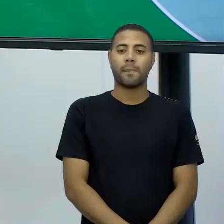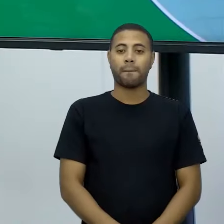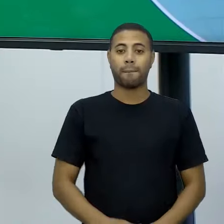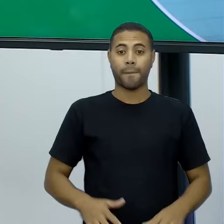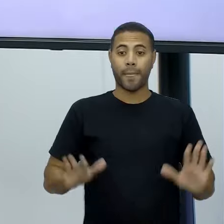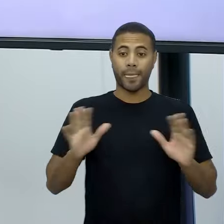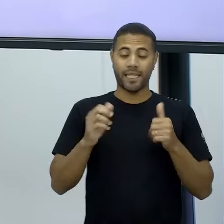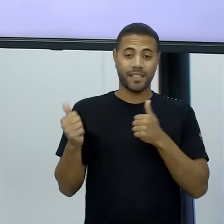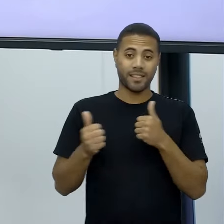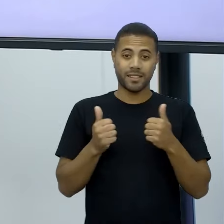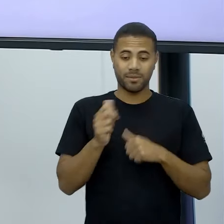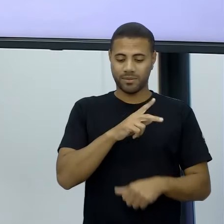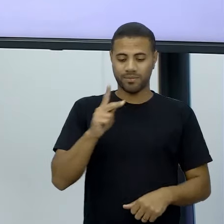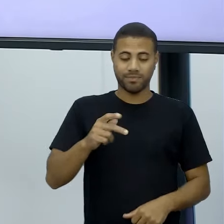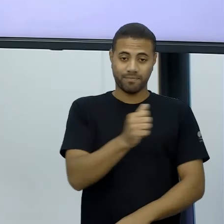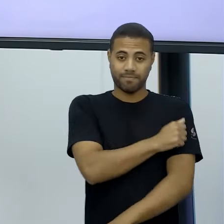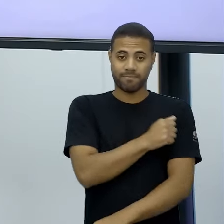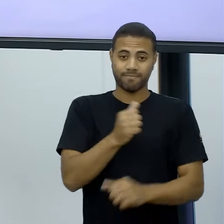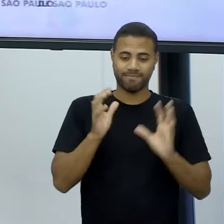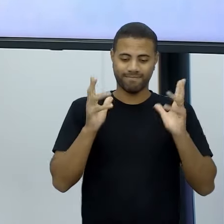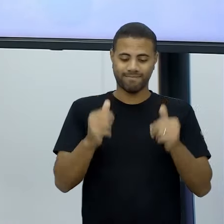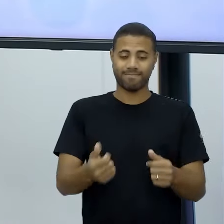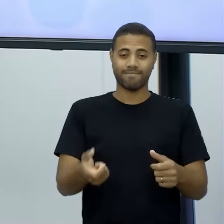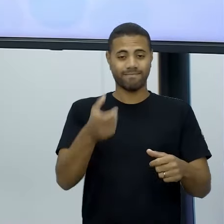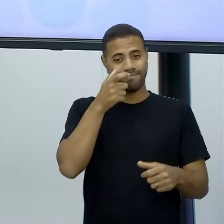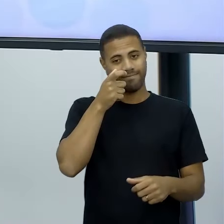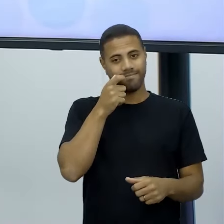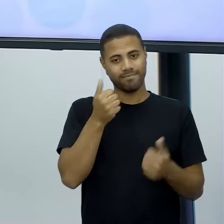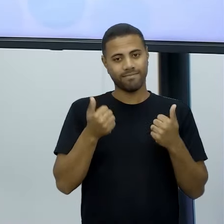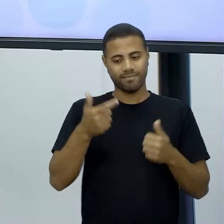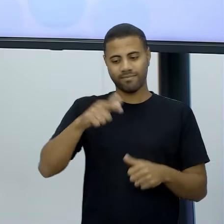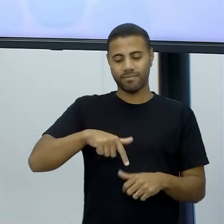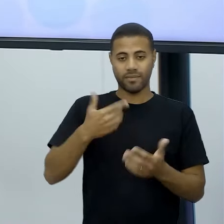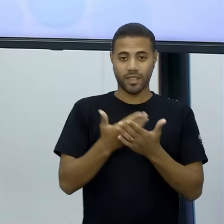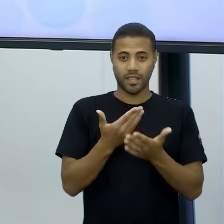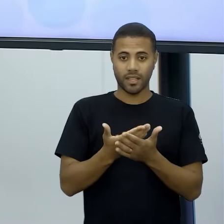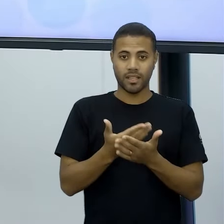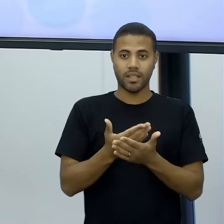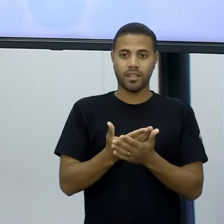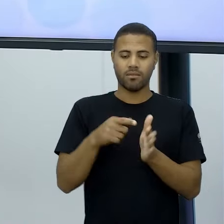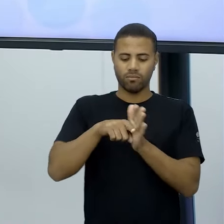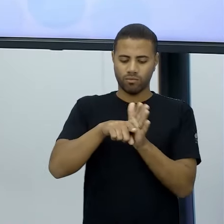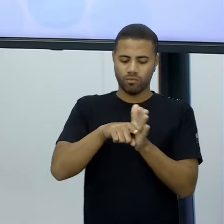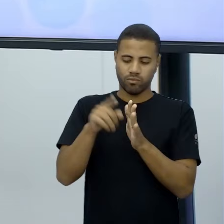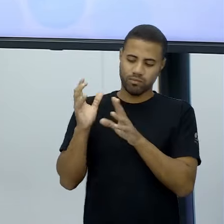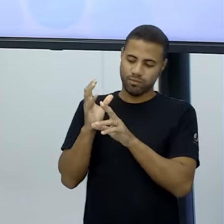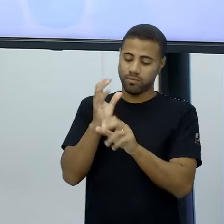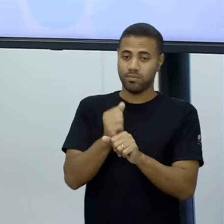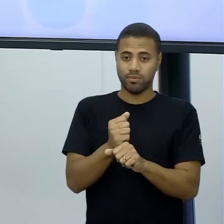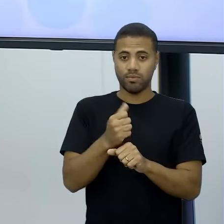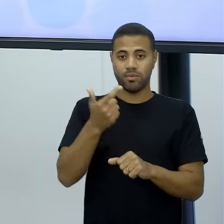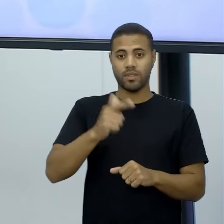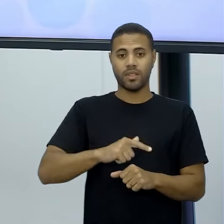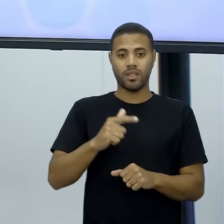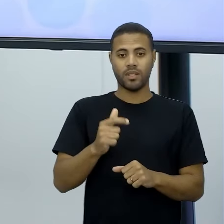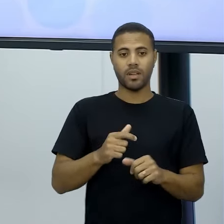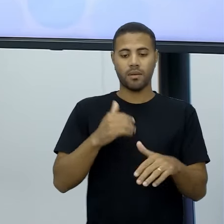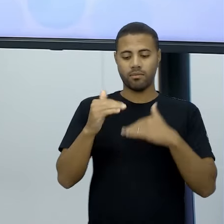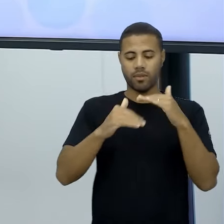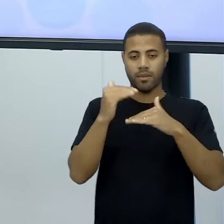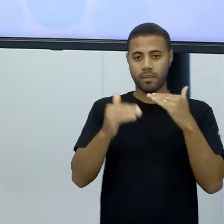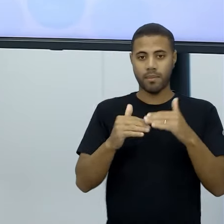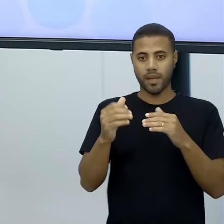Olá professores, olá estudantes e todos que nos acompanham para mais uma aula do nosso aprofundamento curricular, meu papel no desenvolvimento